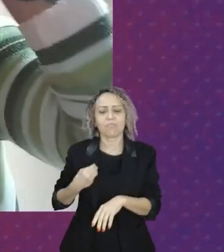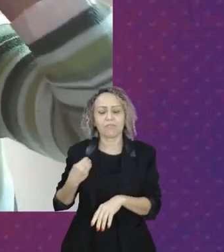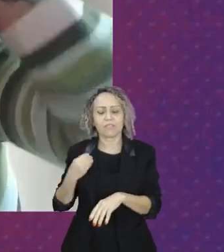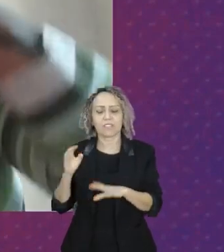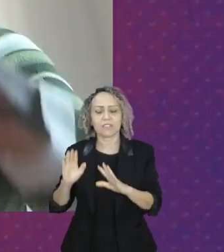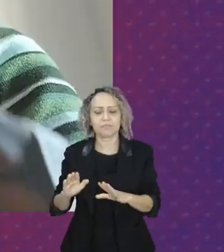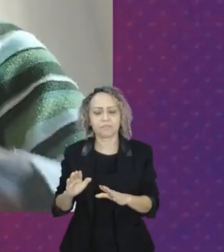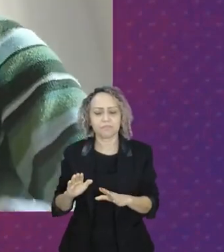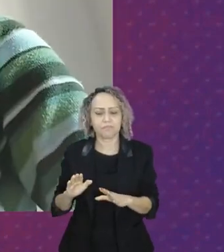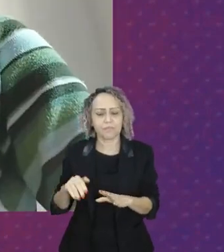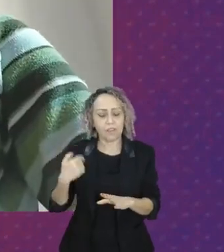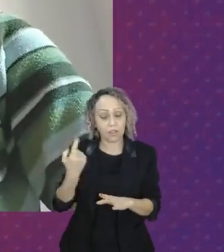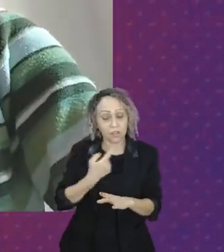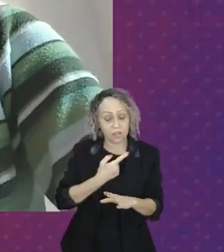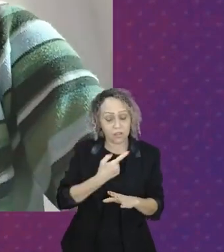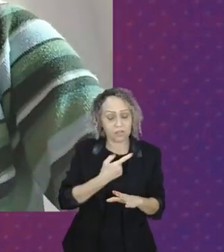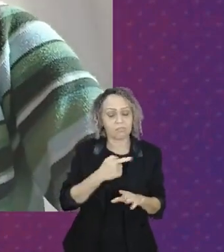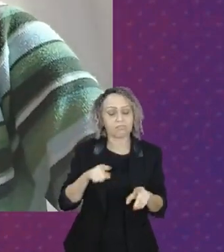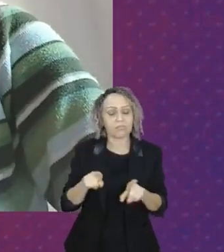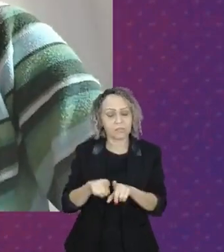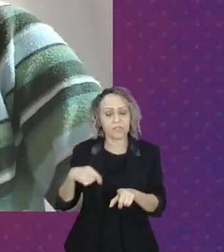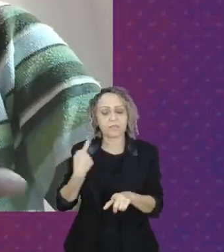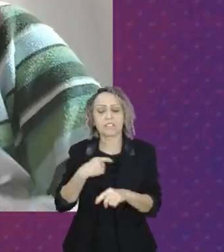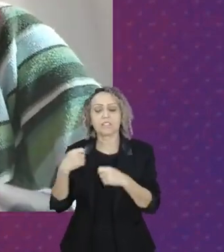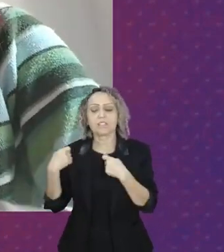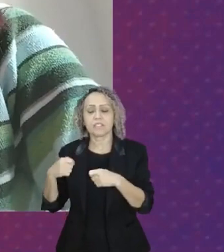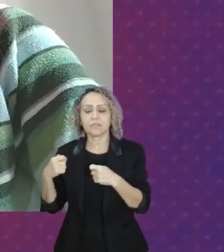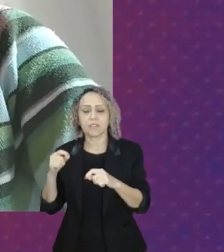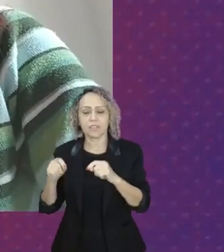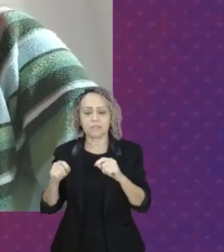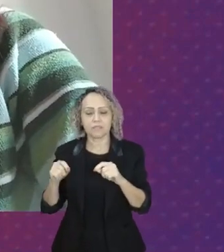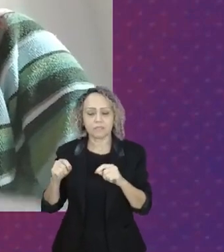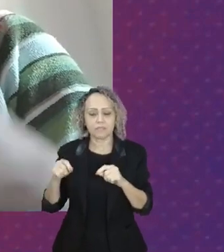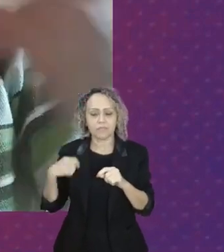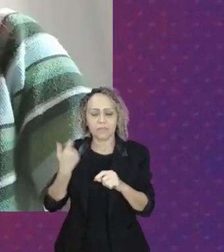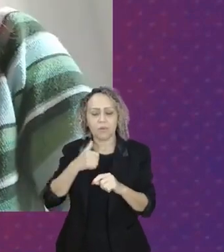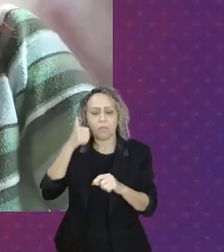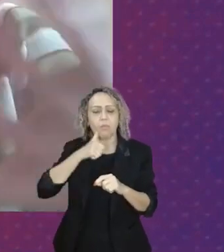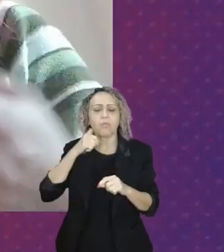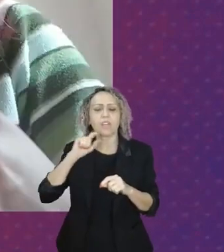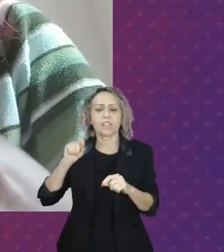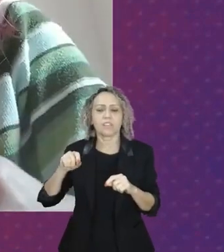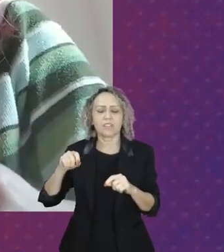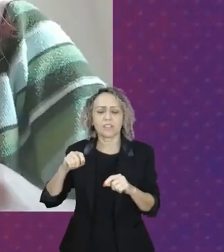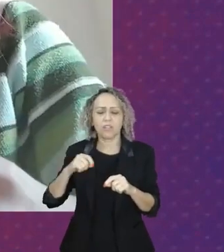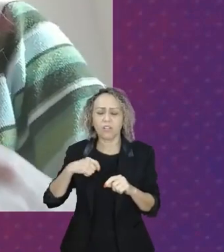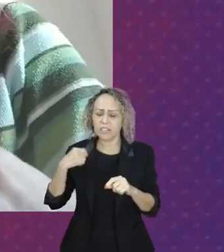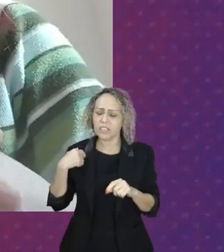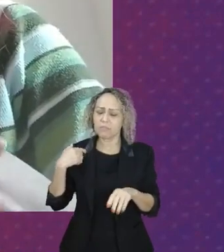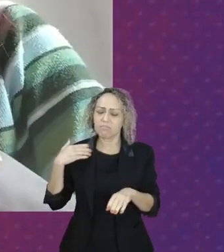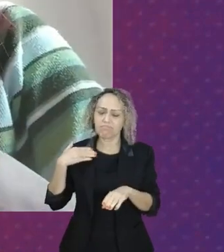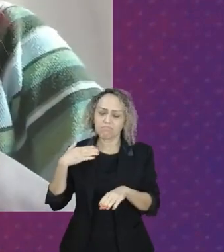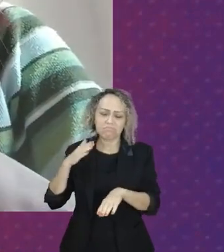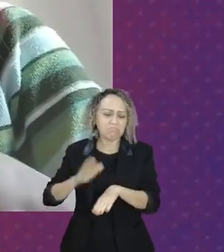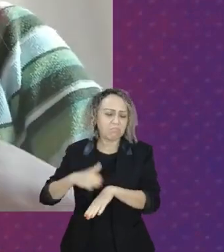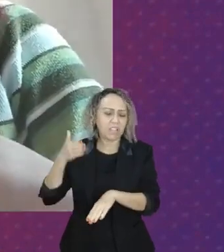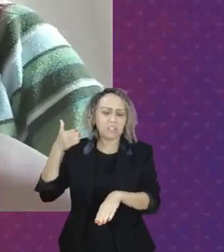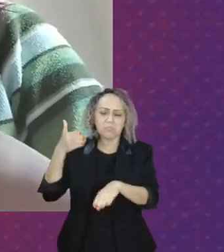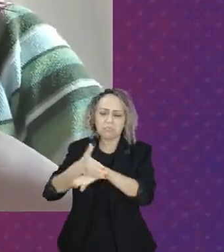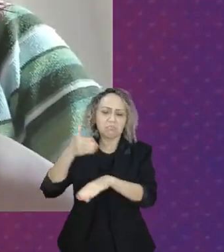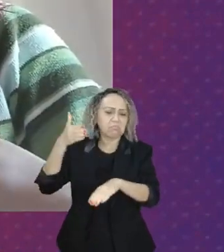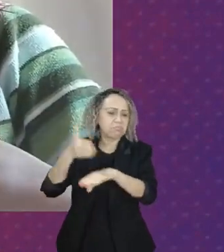necessitam os homens. Por exemplo, nós mulheres, a gente é a maior usuária dos espaços públicos das cidades,